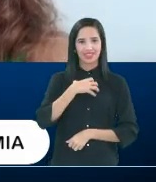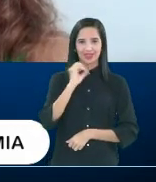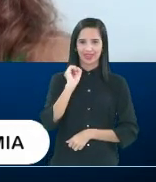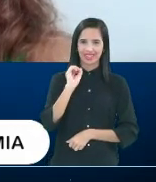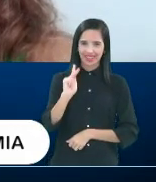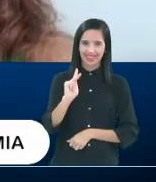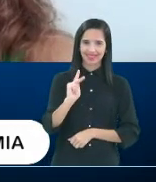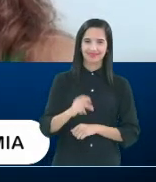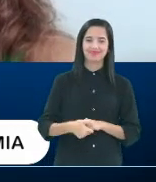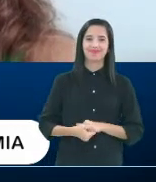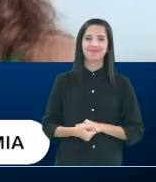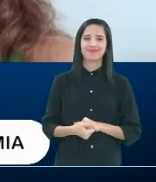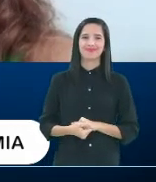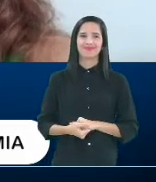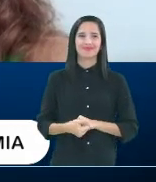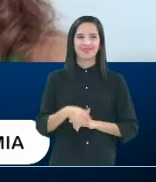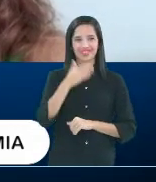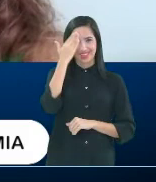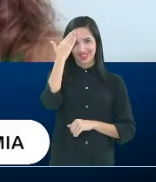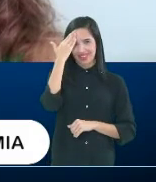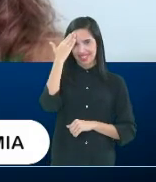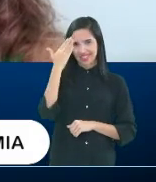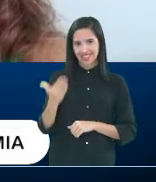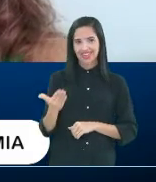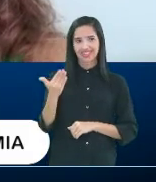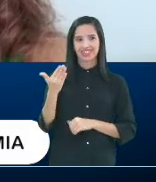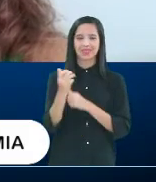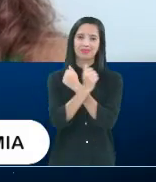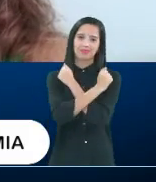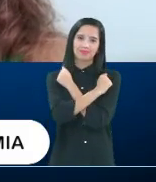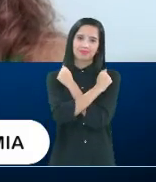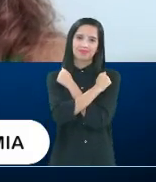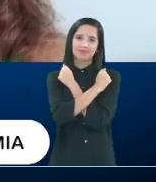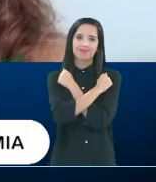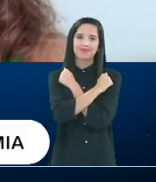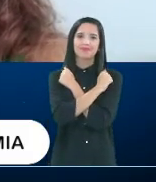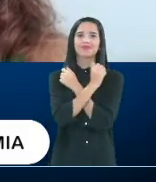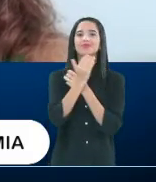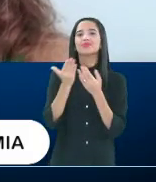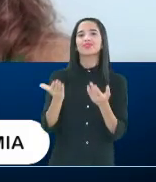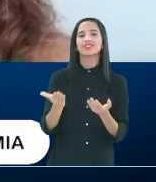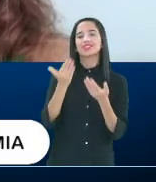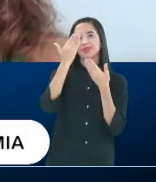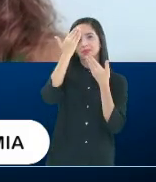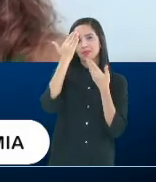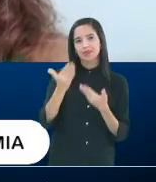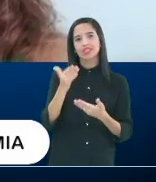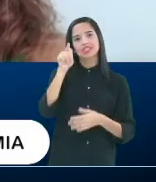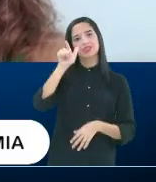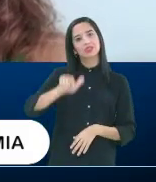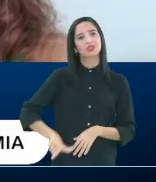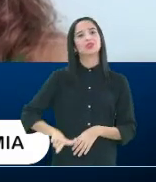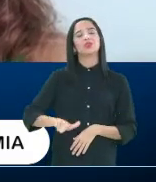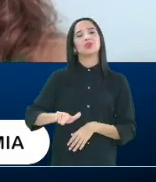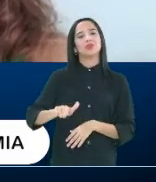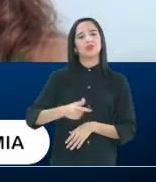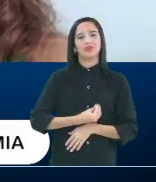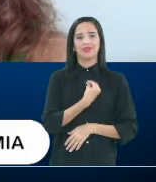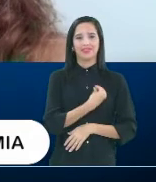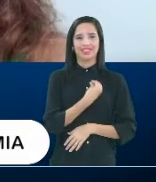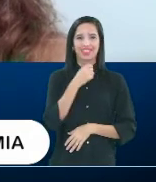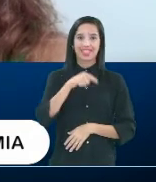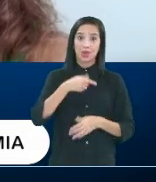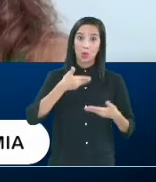bom? Eu que agradeço e eu deixo o meu abraço aí para você, agradeço mais uma vez a participação, né?